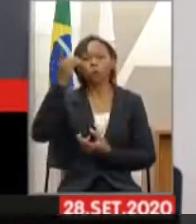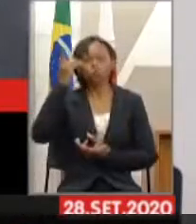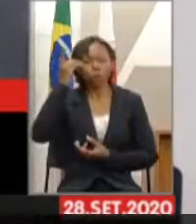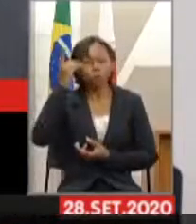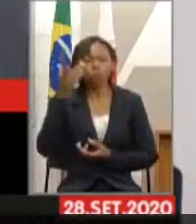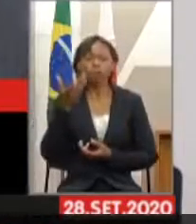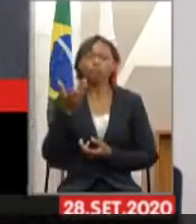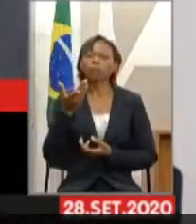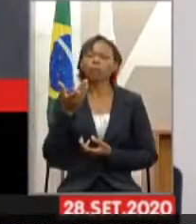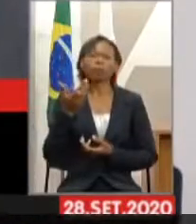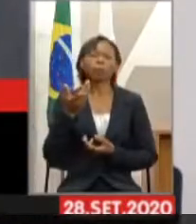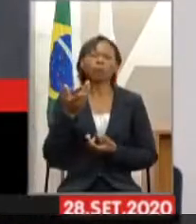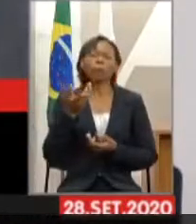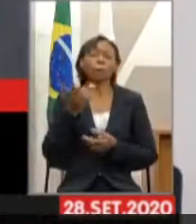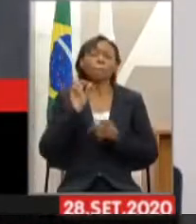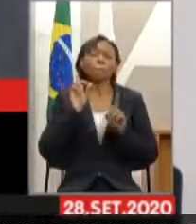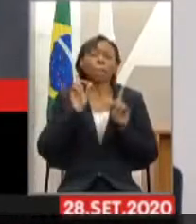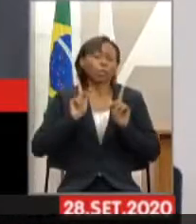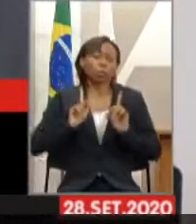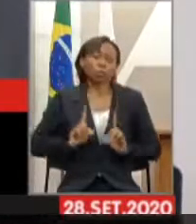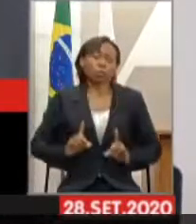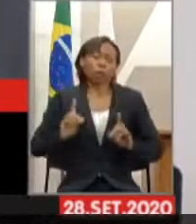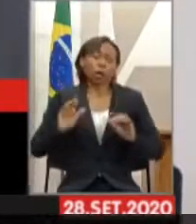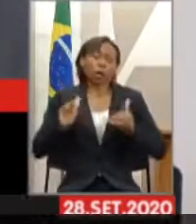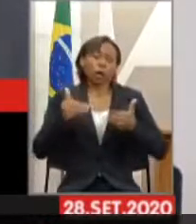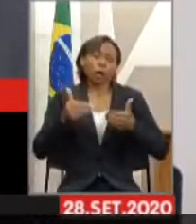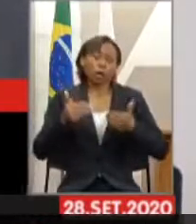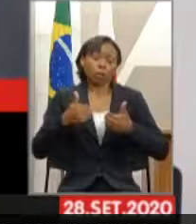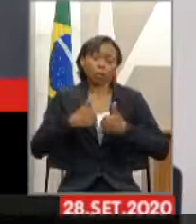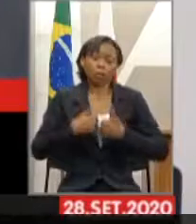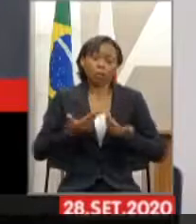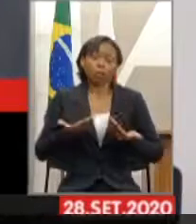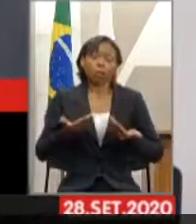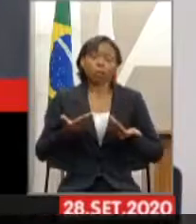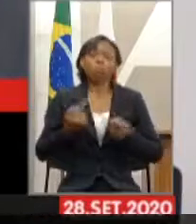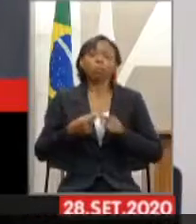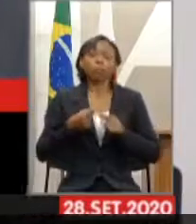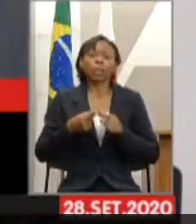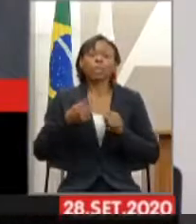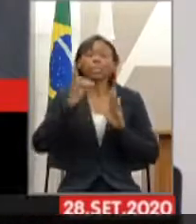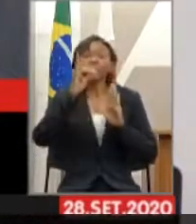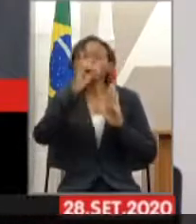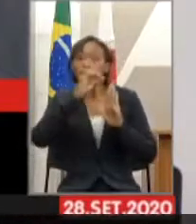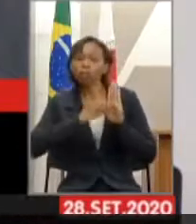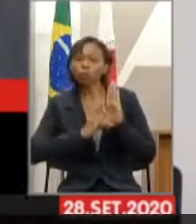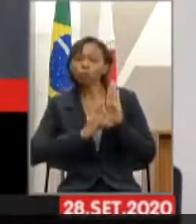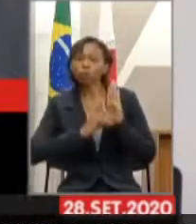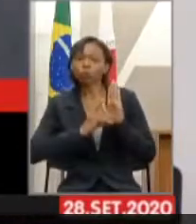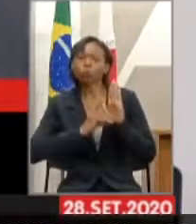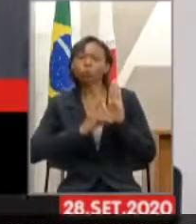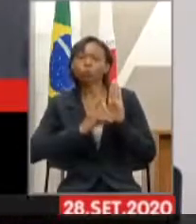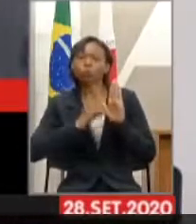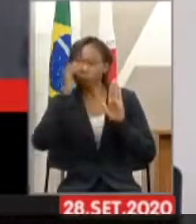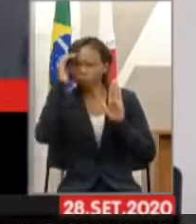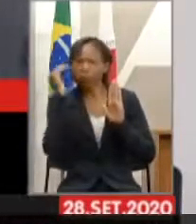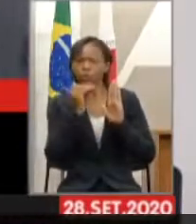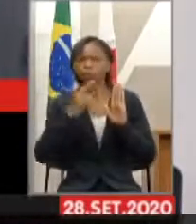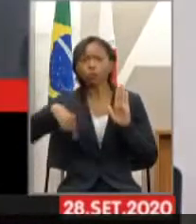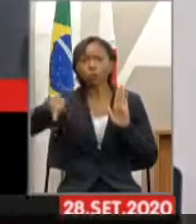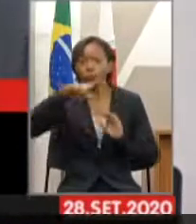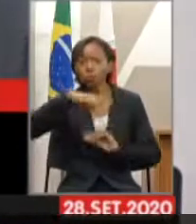do aspecto autista, porque são direitos. Todos somos cidadãos